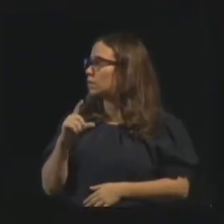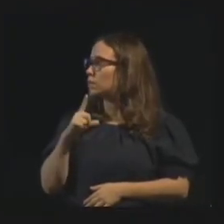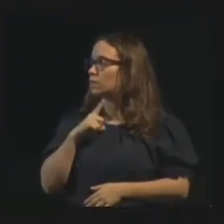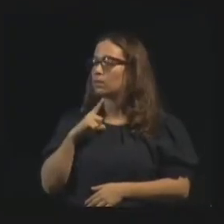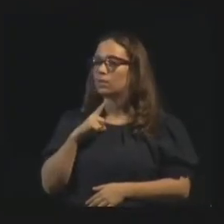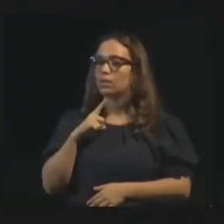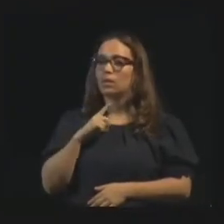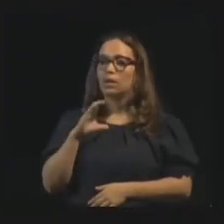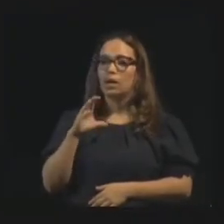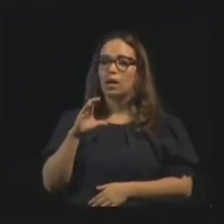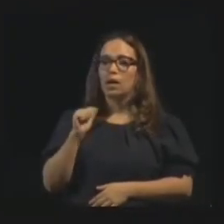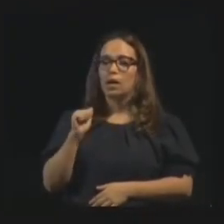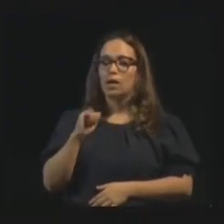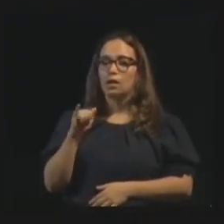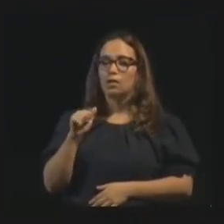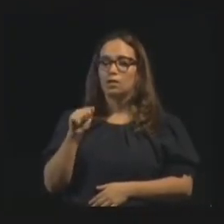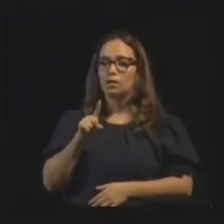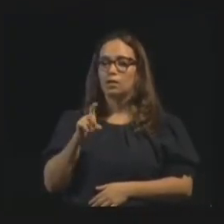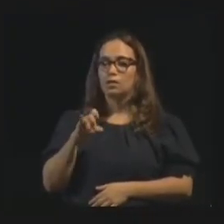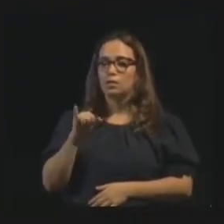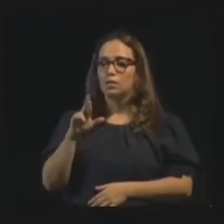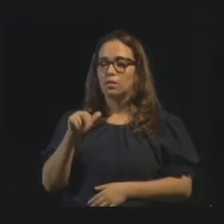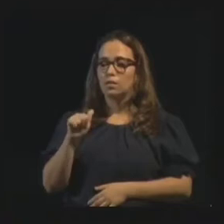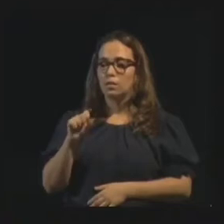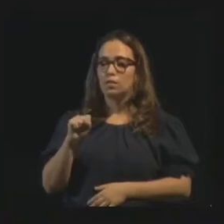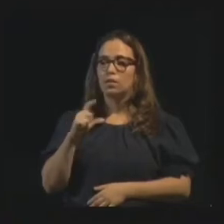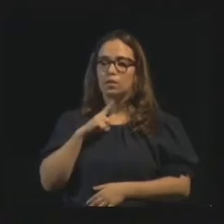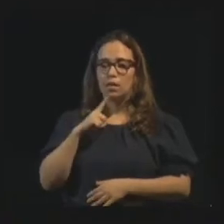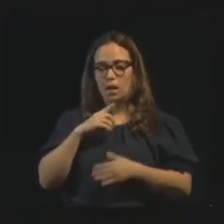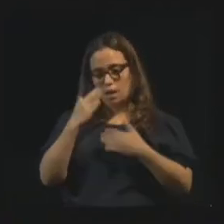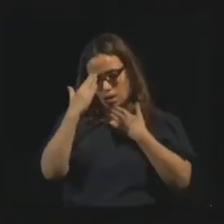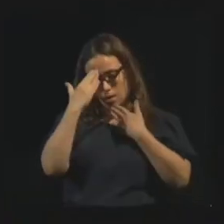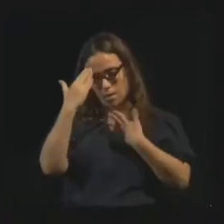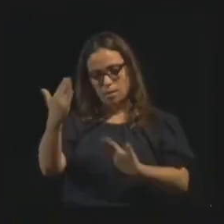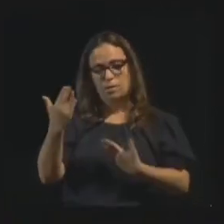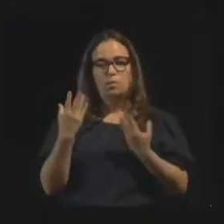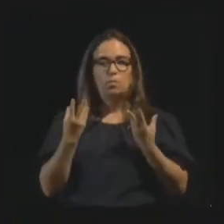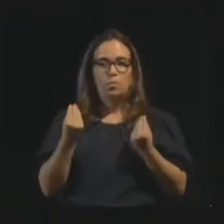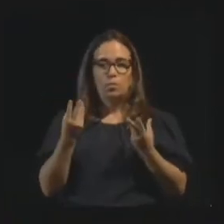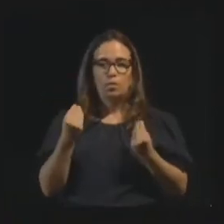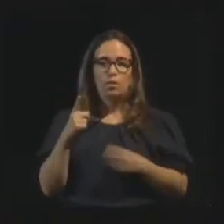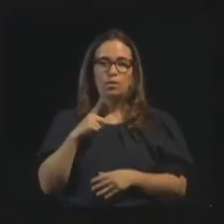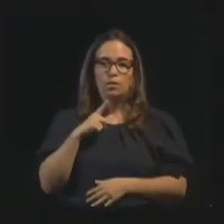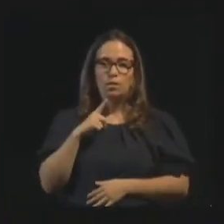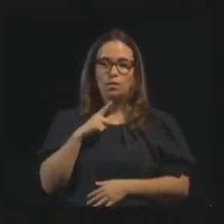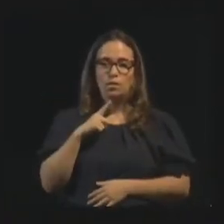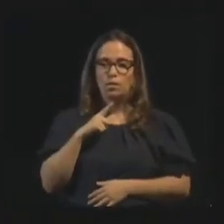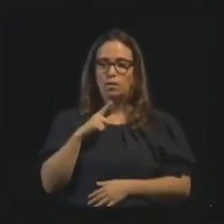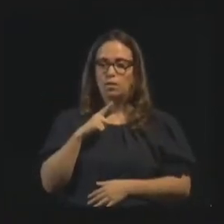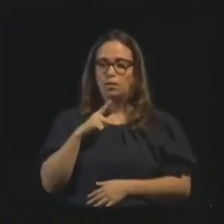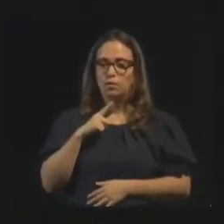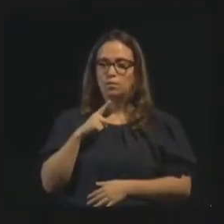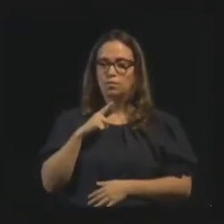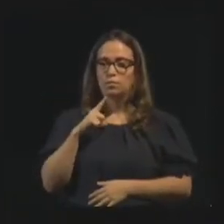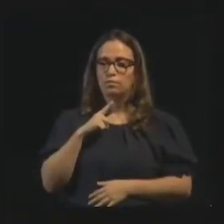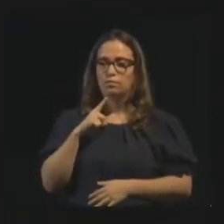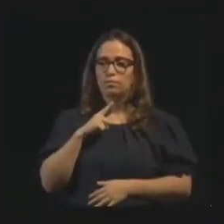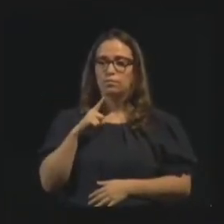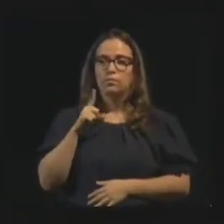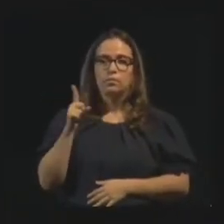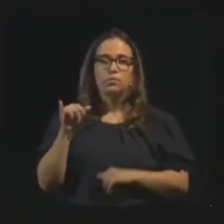doutor Cajazeiras, Francisco Cajazeiras, a quem devemos muito também, está acompanhando o evento. Ele foi um grande